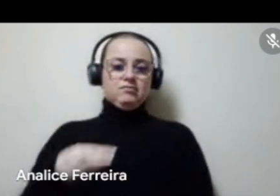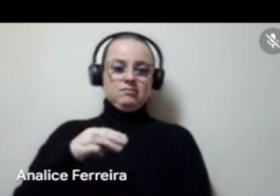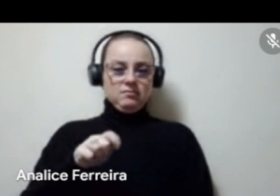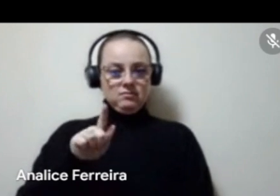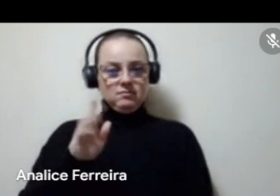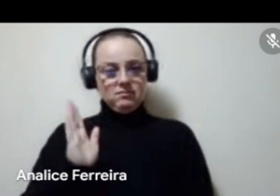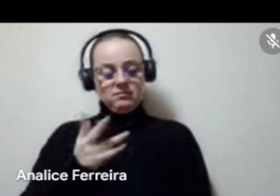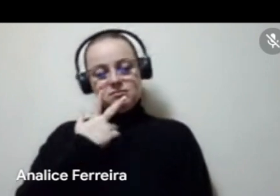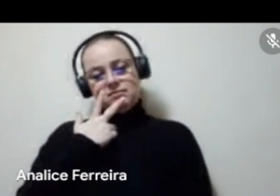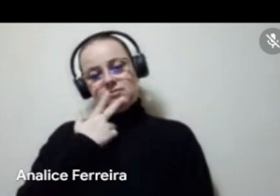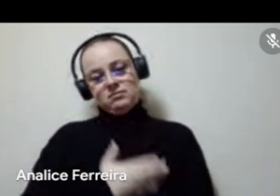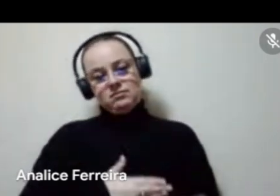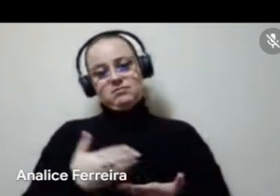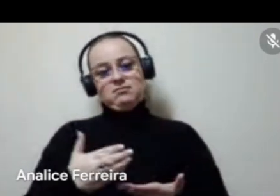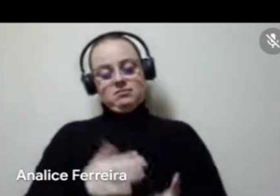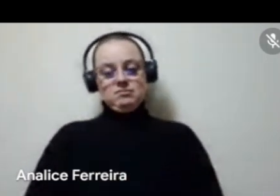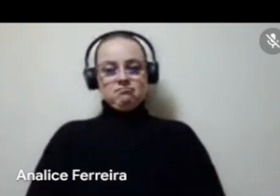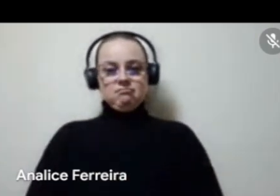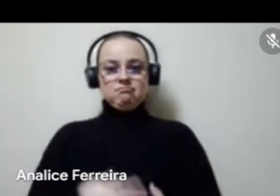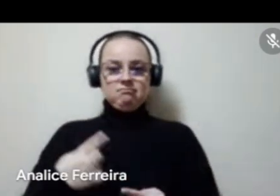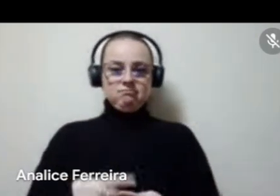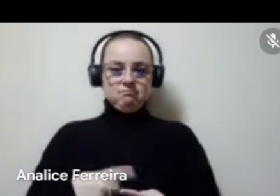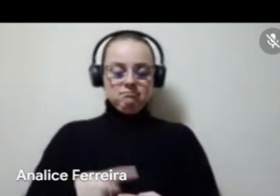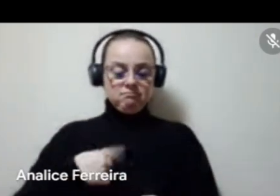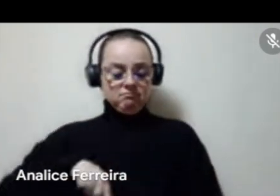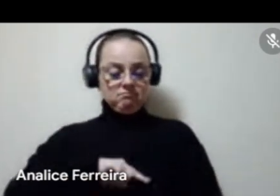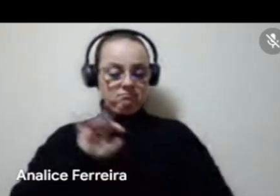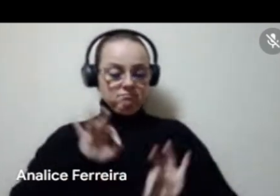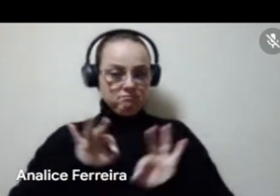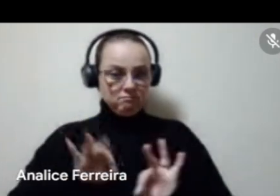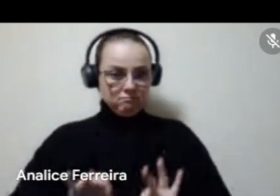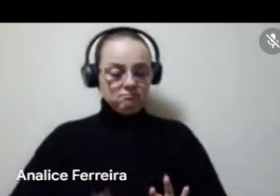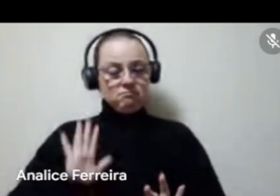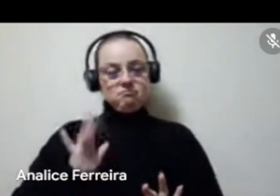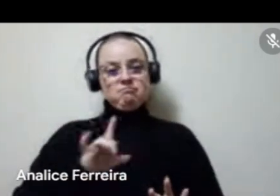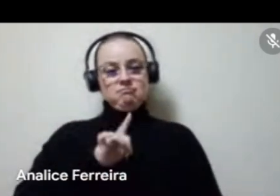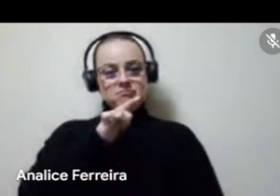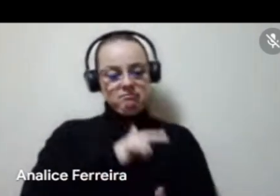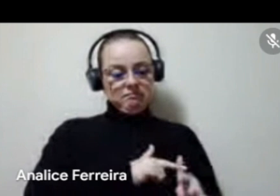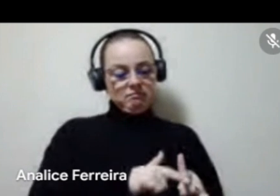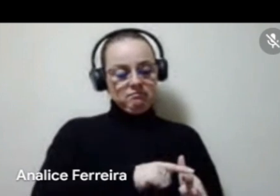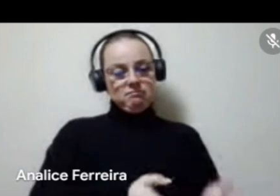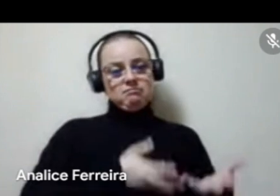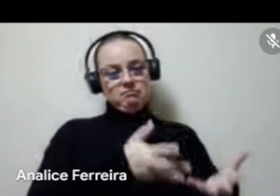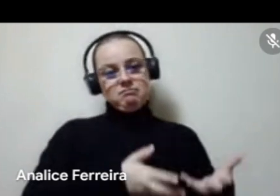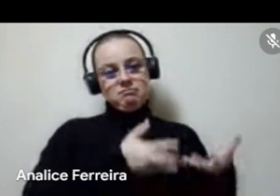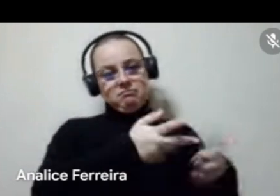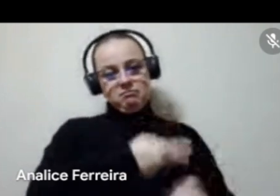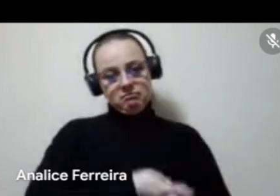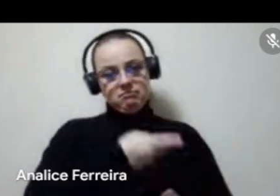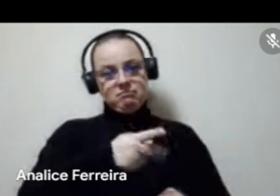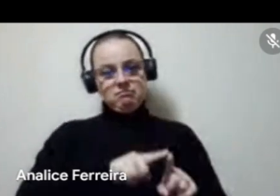fala inicial, de que o nosso plano de ação já conta com um recurso dividido aí para o fomento, premiação, mas também